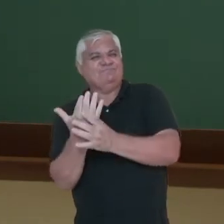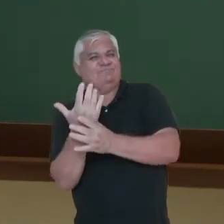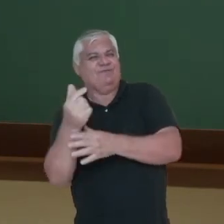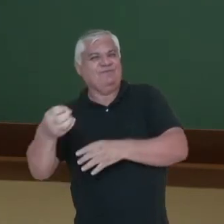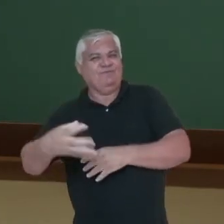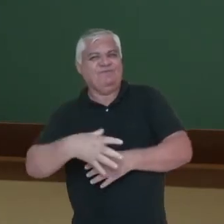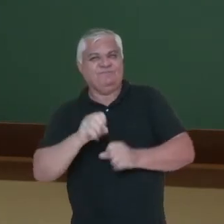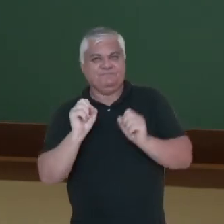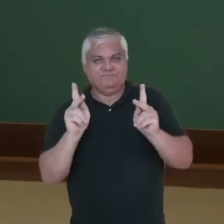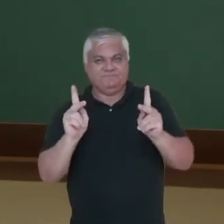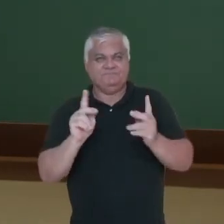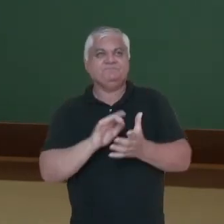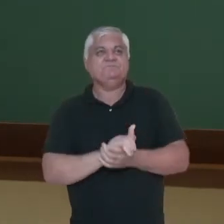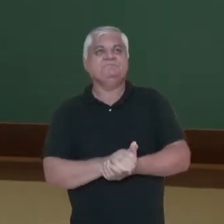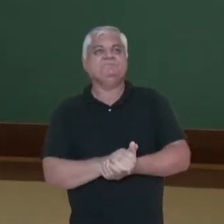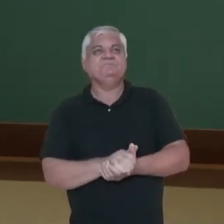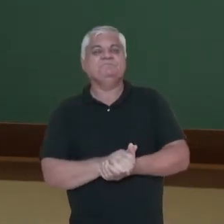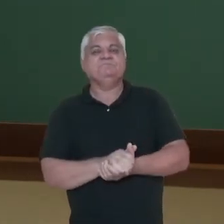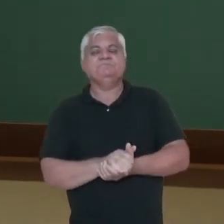Ok?